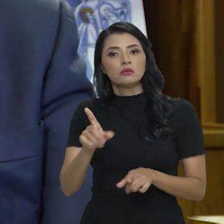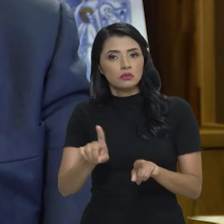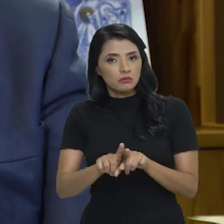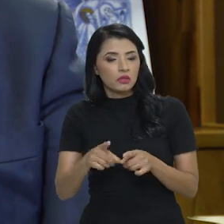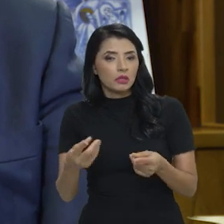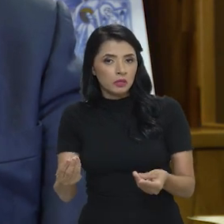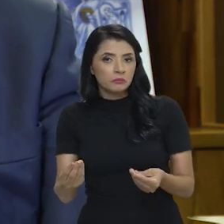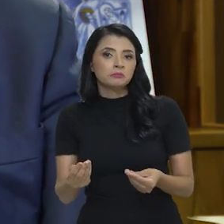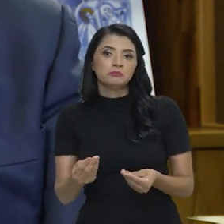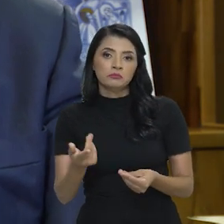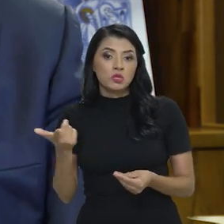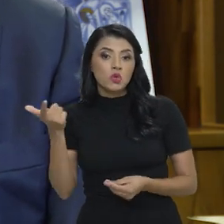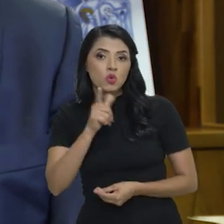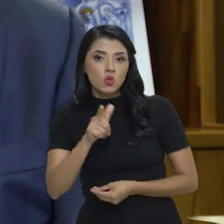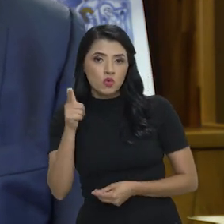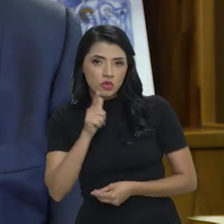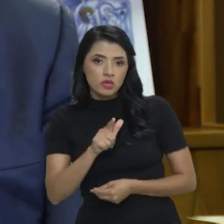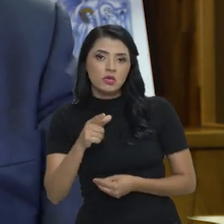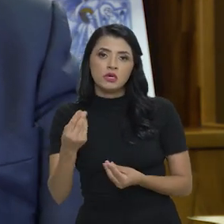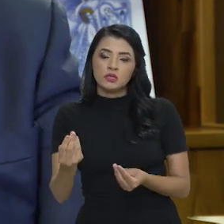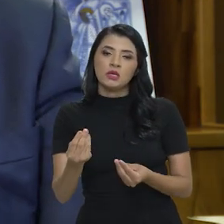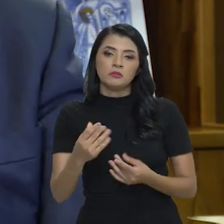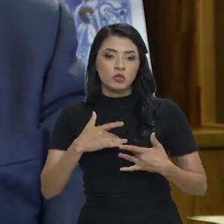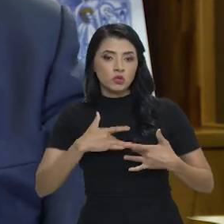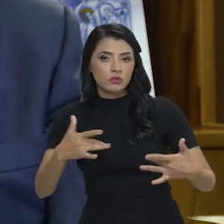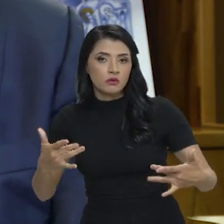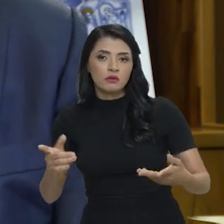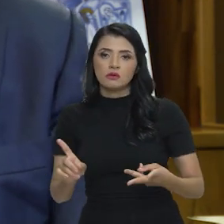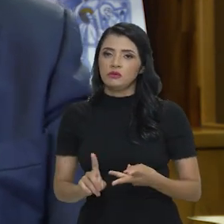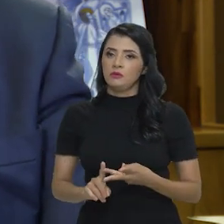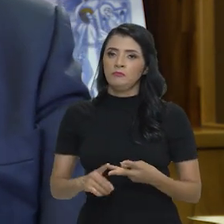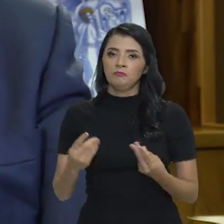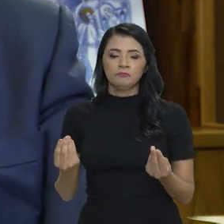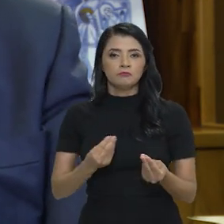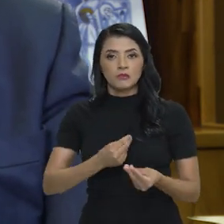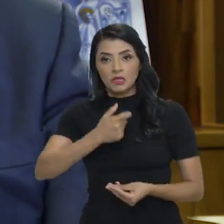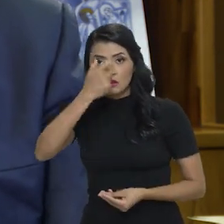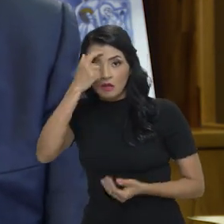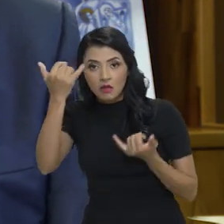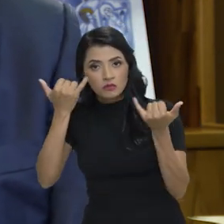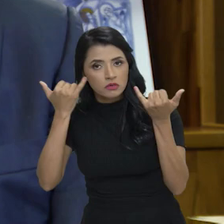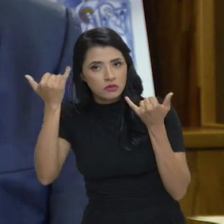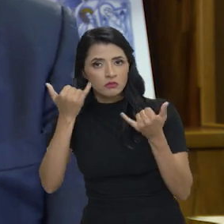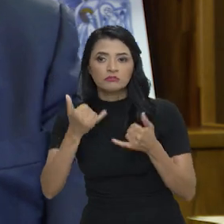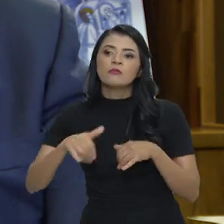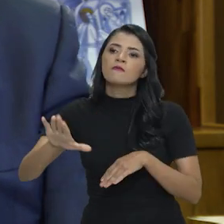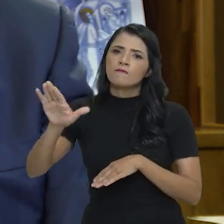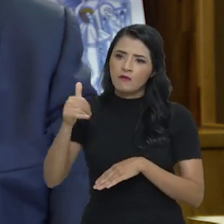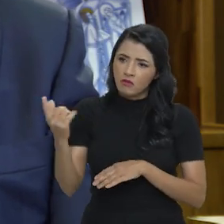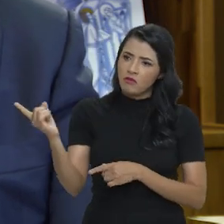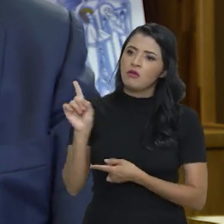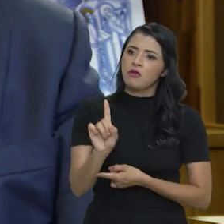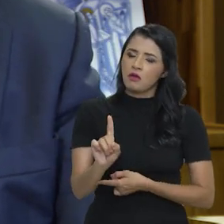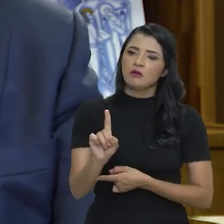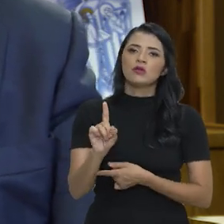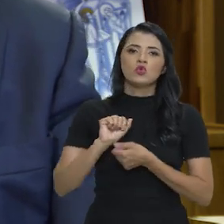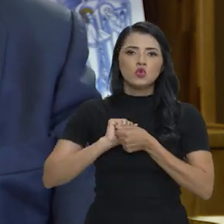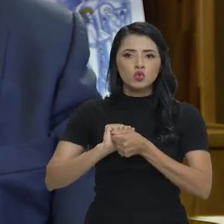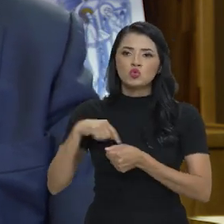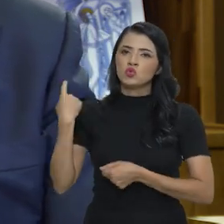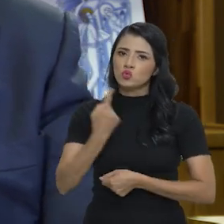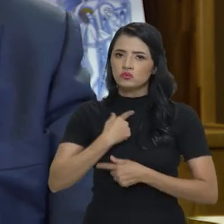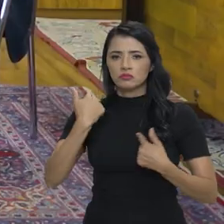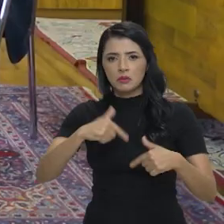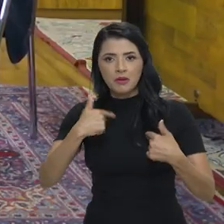da conquista, da solidariedade, da conscientização venha, vamos